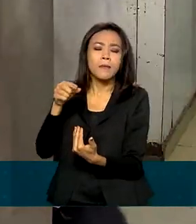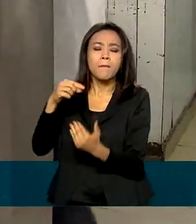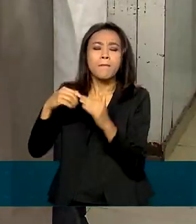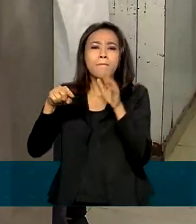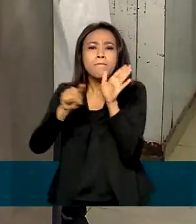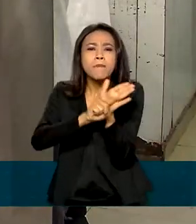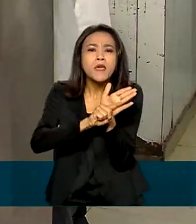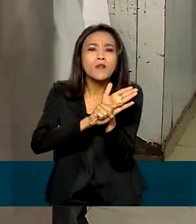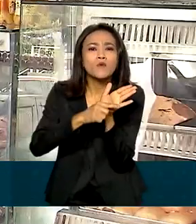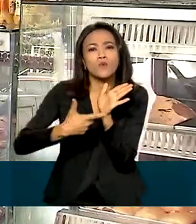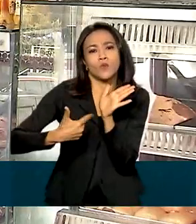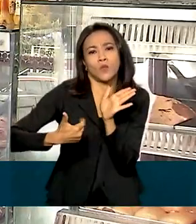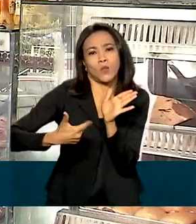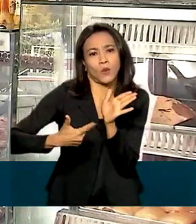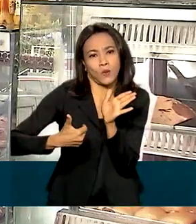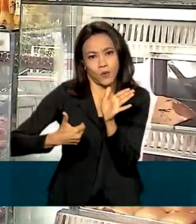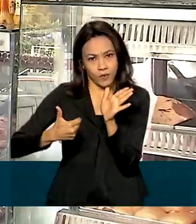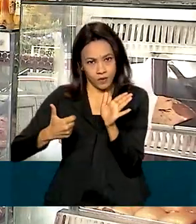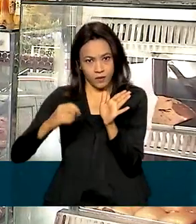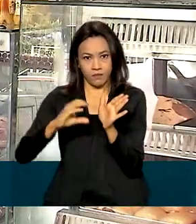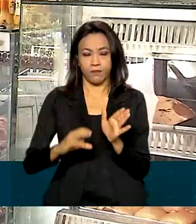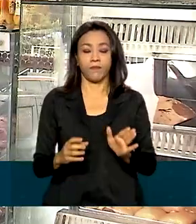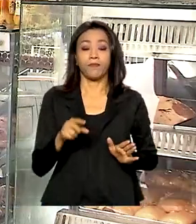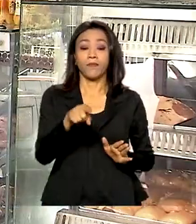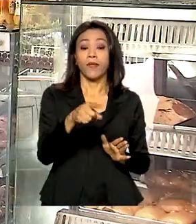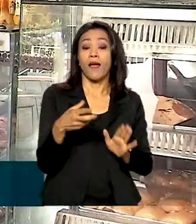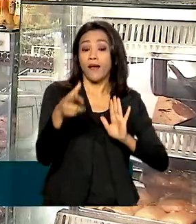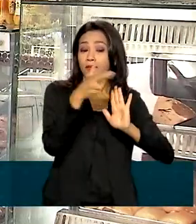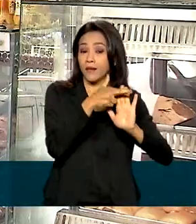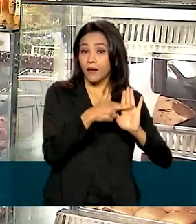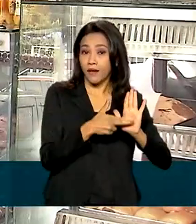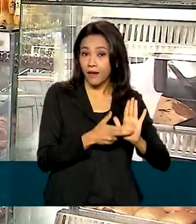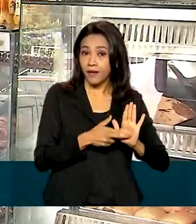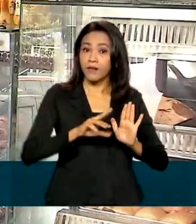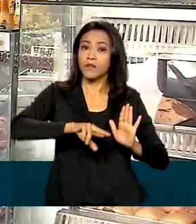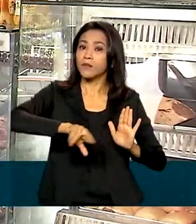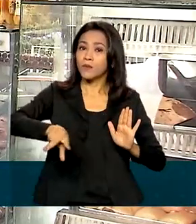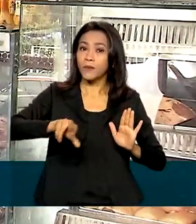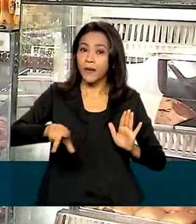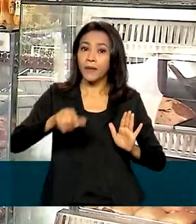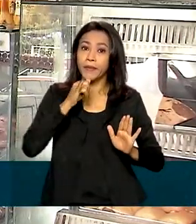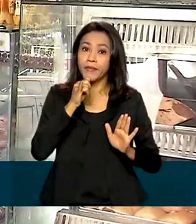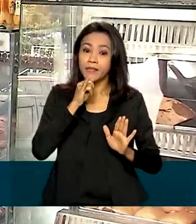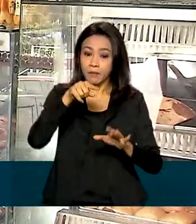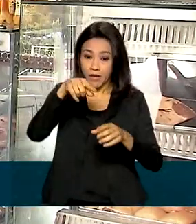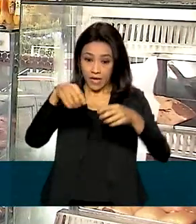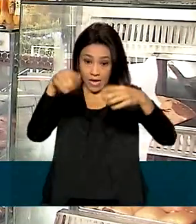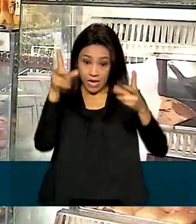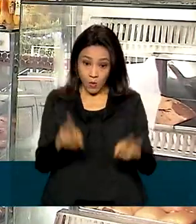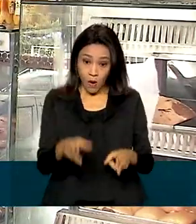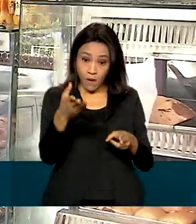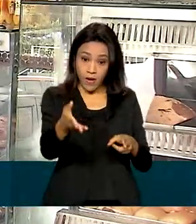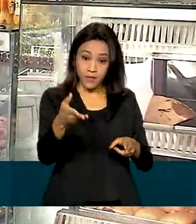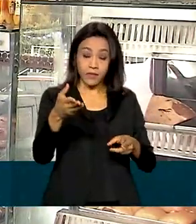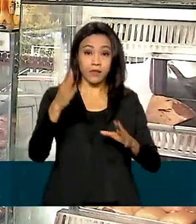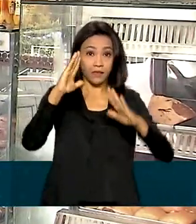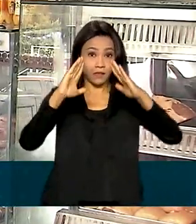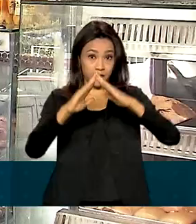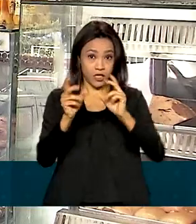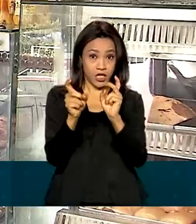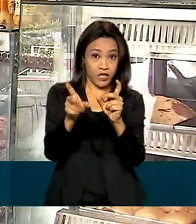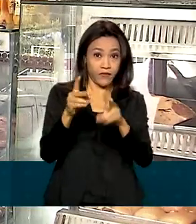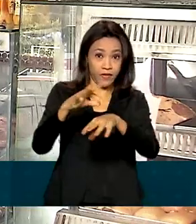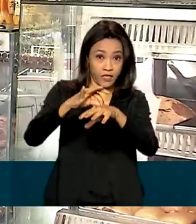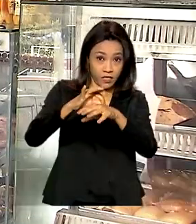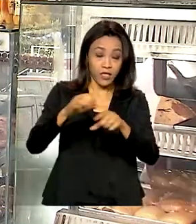12 graus. As regras não valem para a carne moída dentro dos açougues, como aqui, e também nos